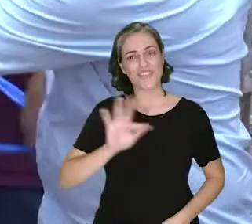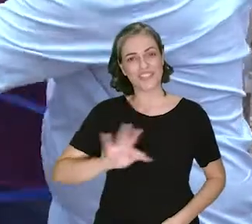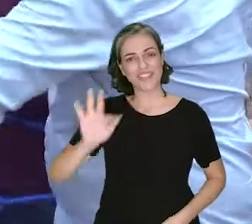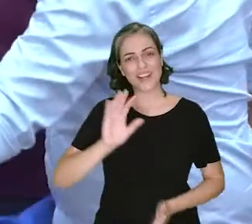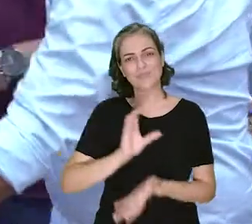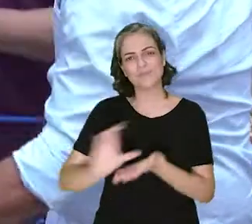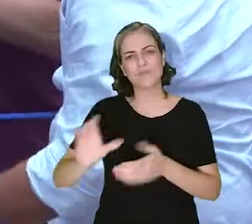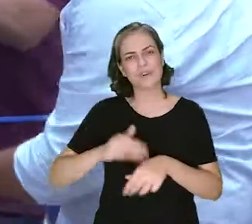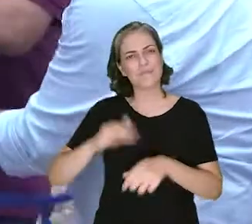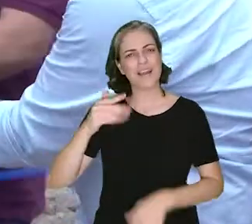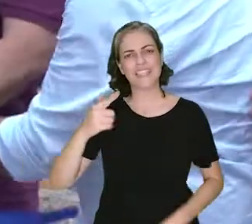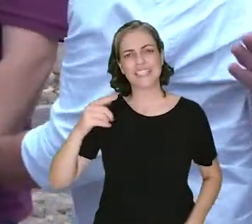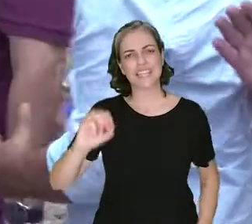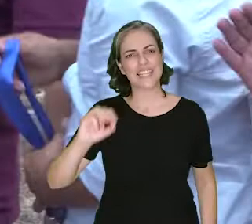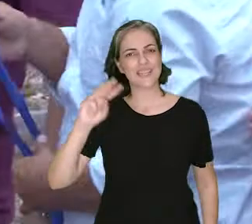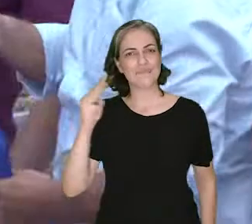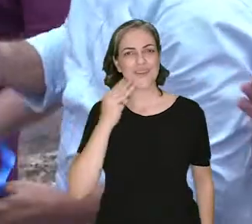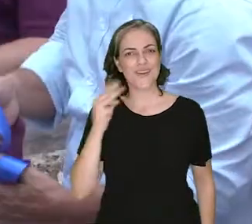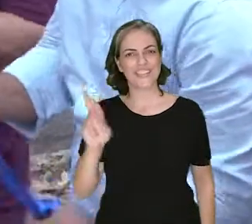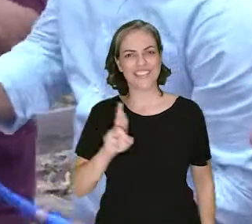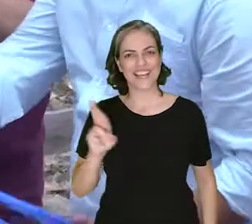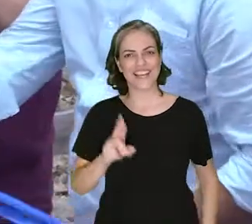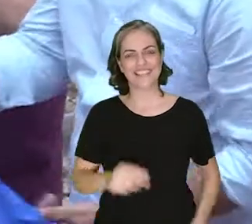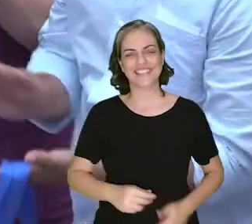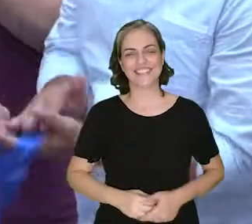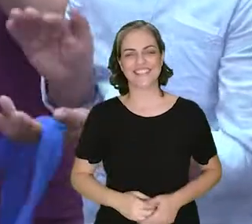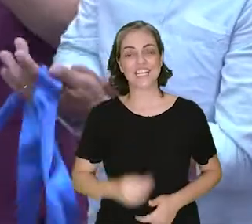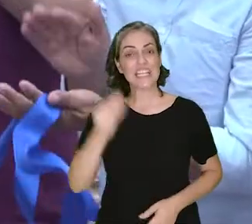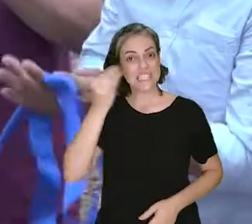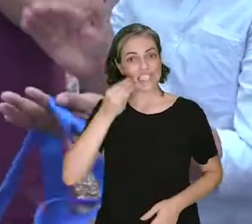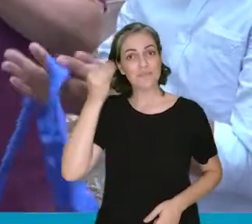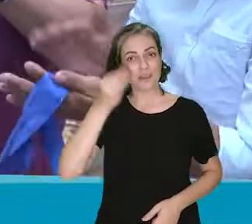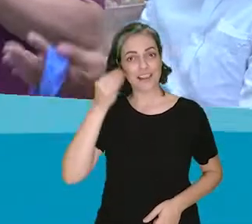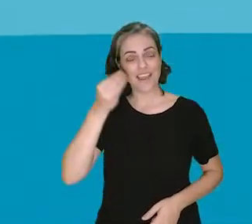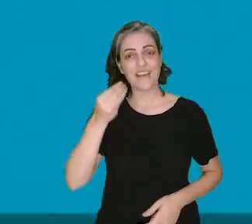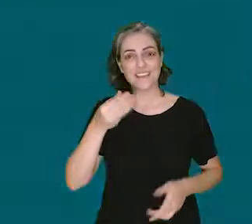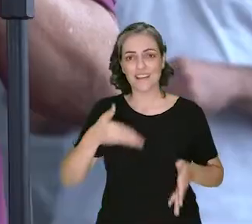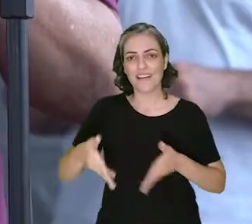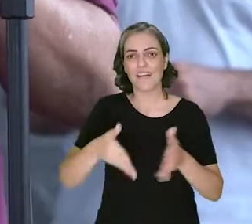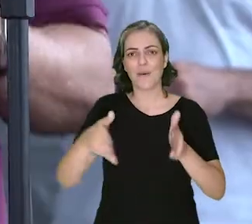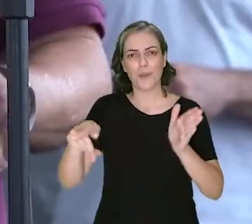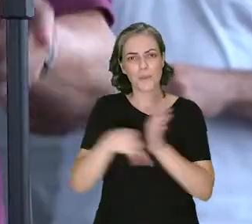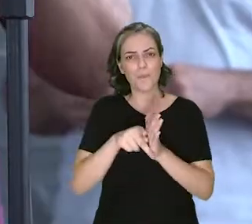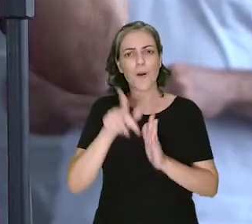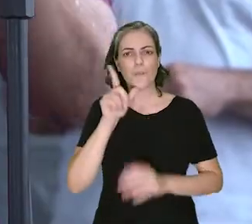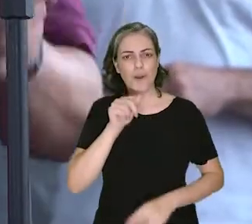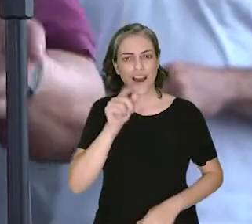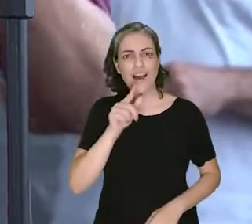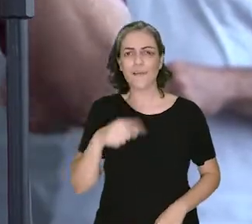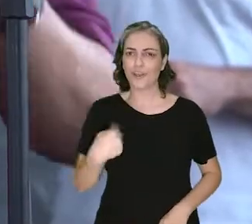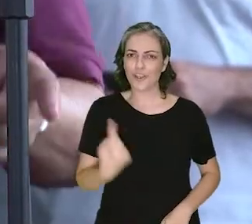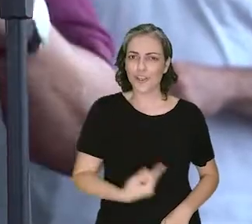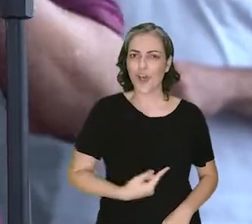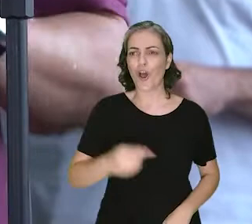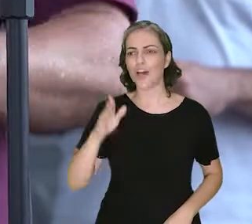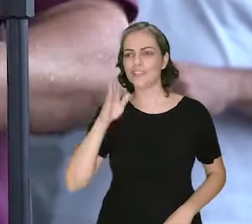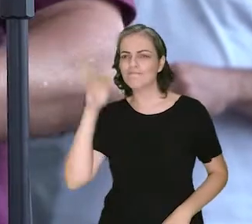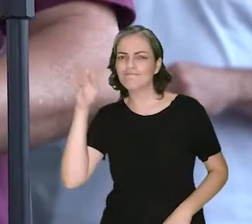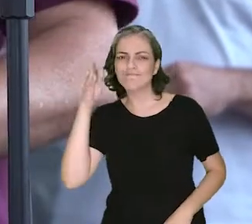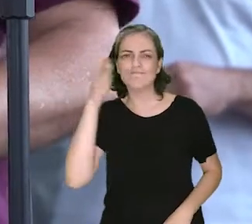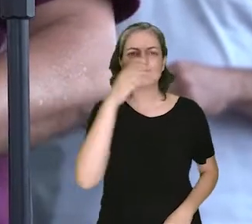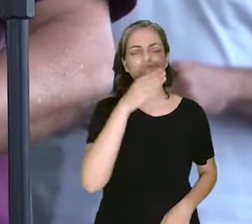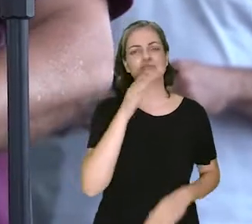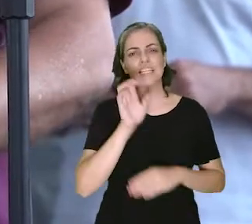milhões de reais. Neste percurso da Jornada das Águas, nós tivemos a possibilidade de a cada estado do